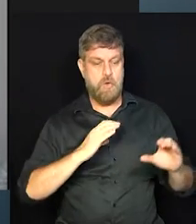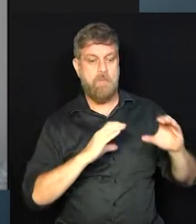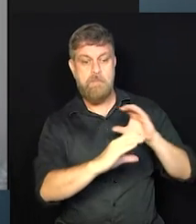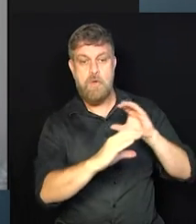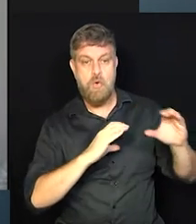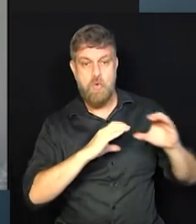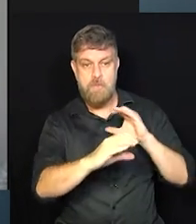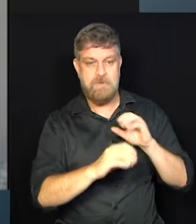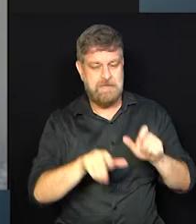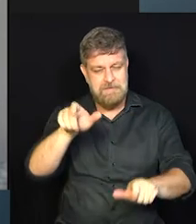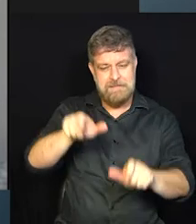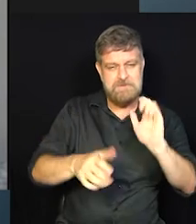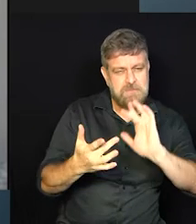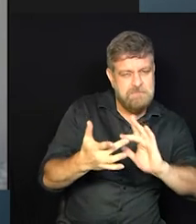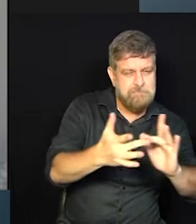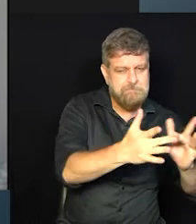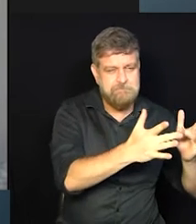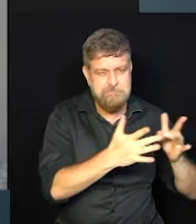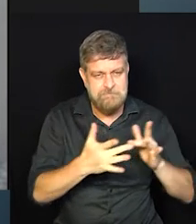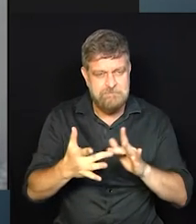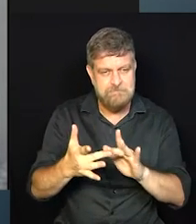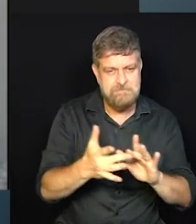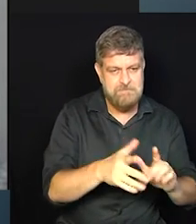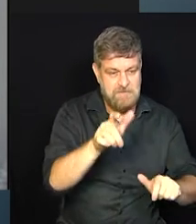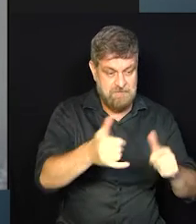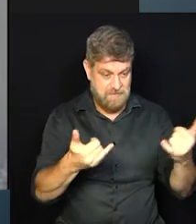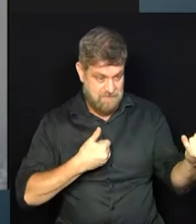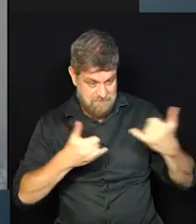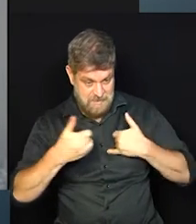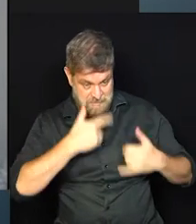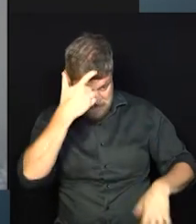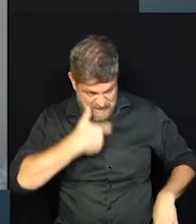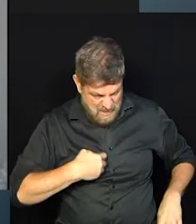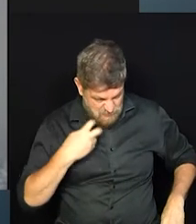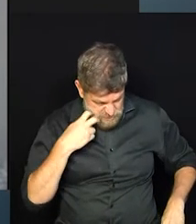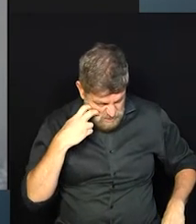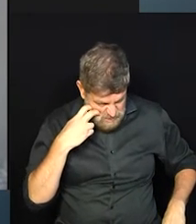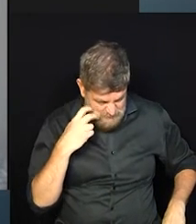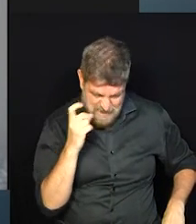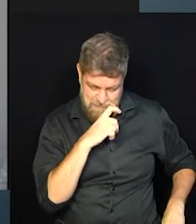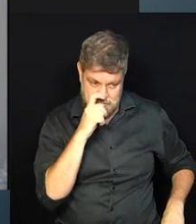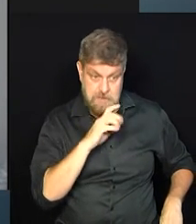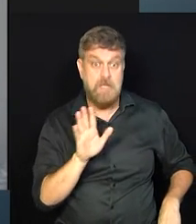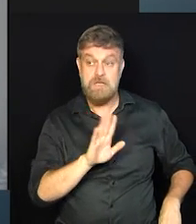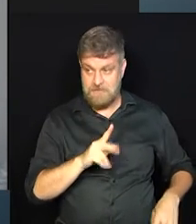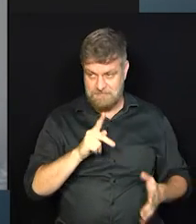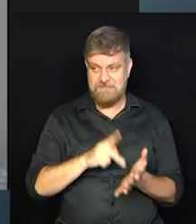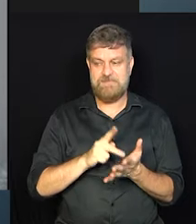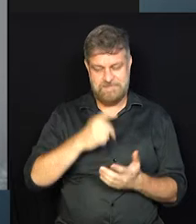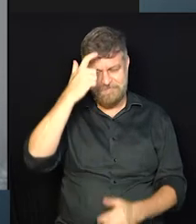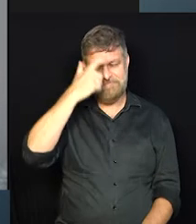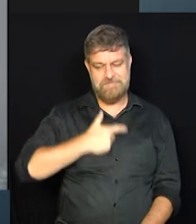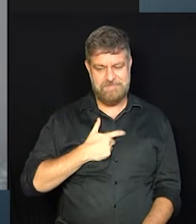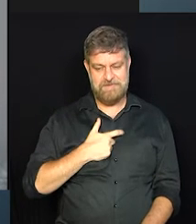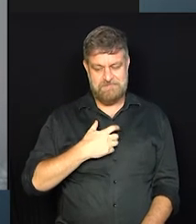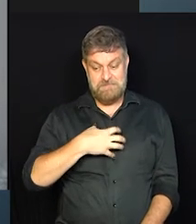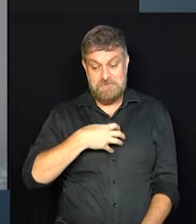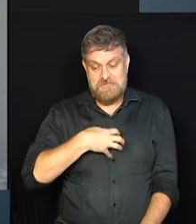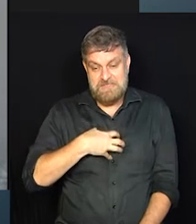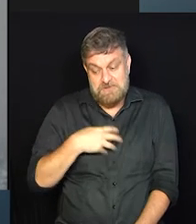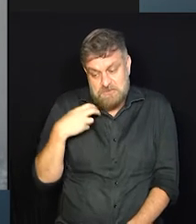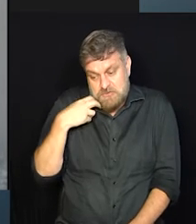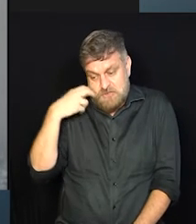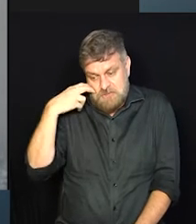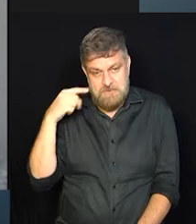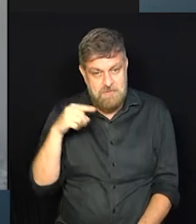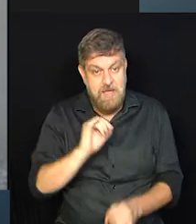comunico e trabalho com muitas pessoas e as pessoas falam para mim, mentira que você é tímida. Eu falo, não, eu sou. Mas a internet, ela tem